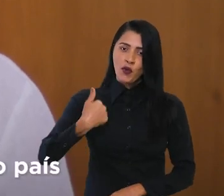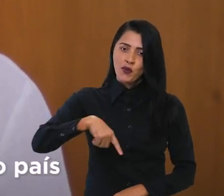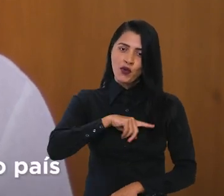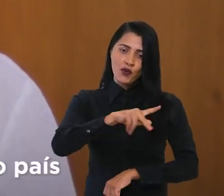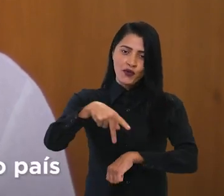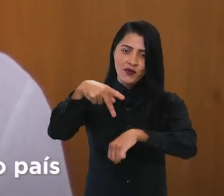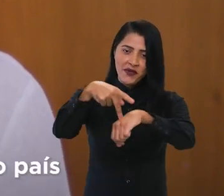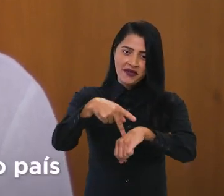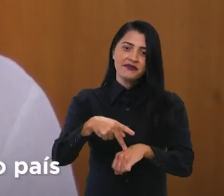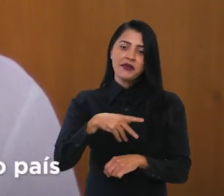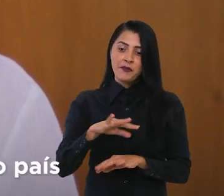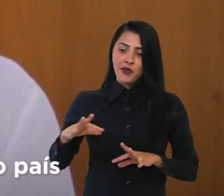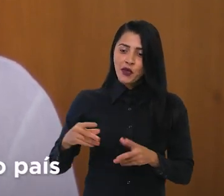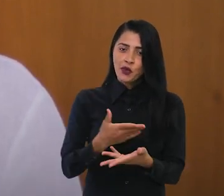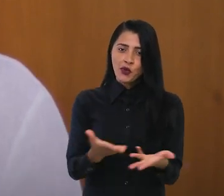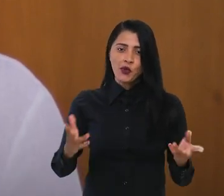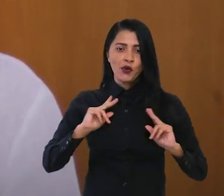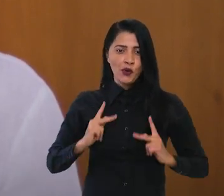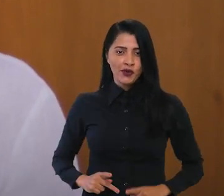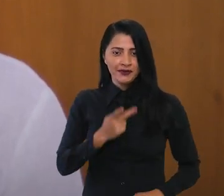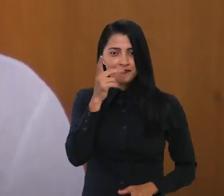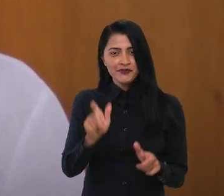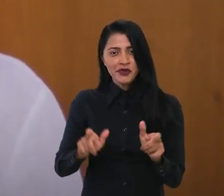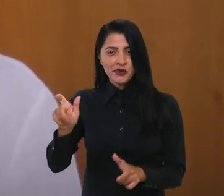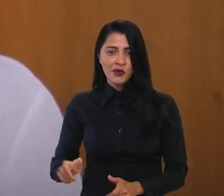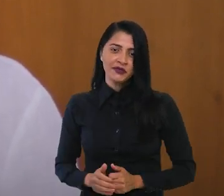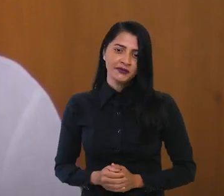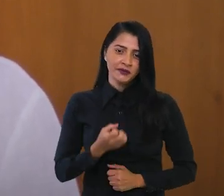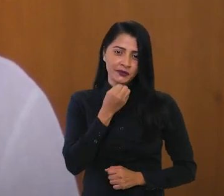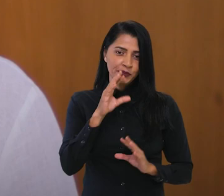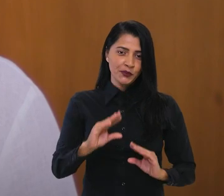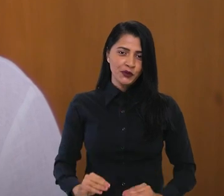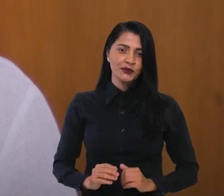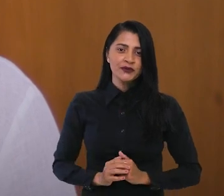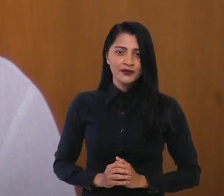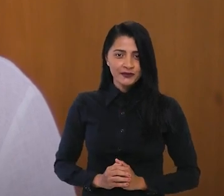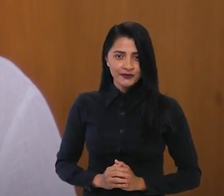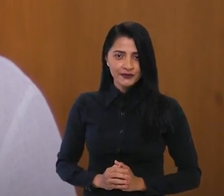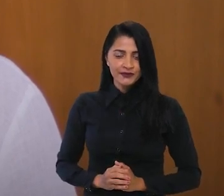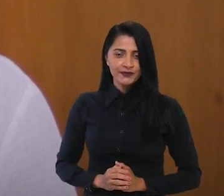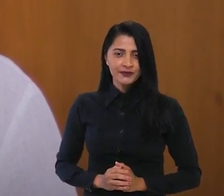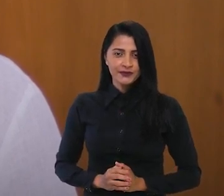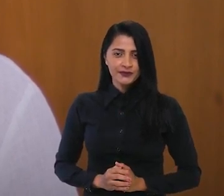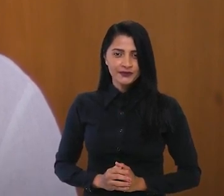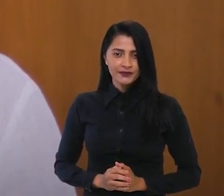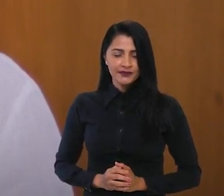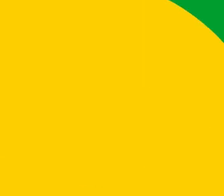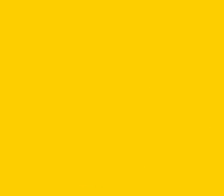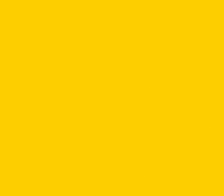futuro melhor para o nosso país e para toda a humanidade. Boa noite.